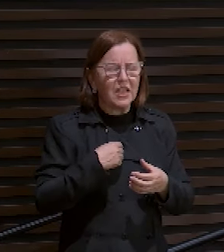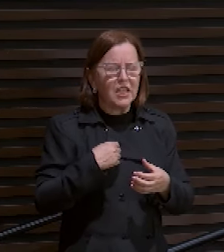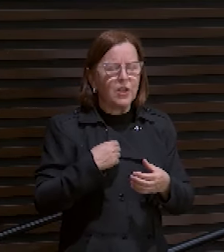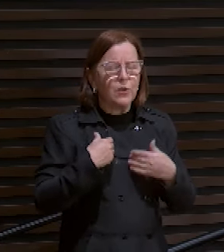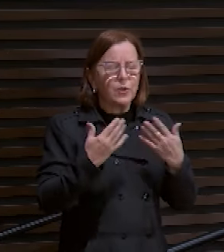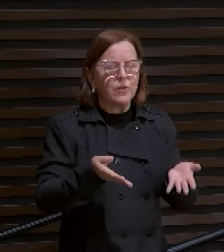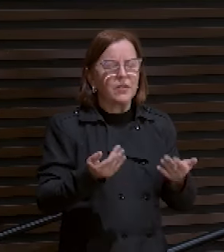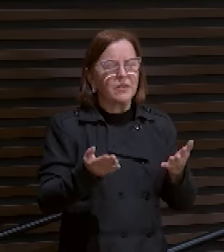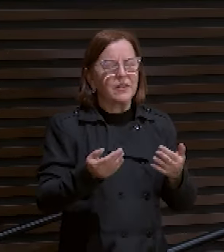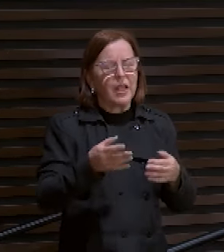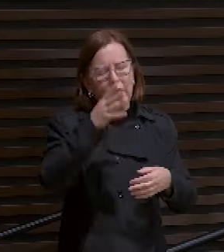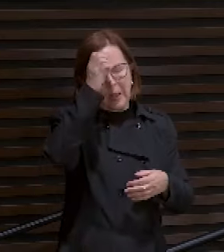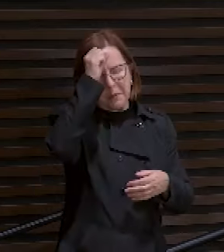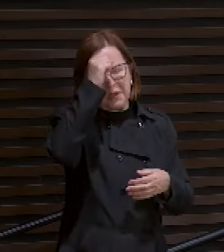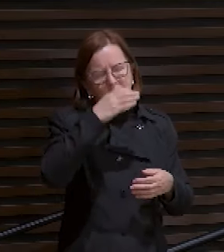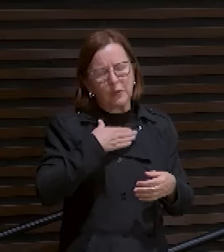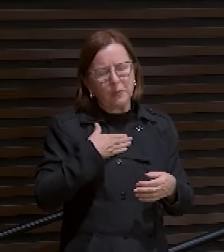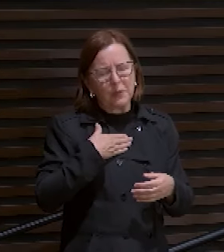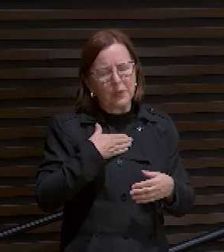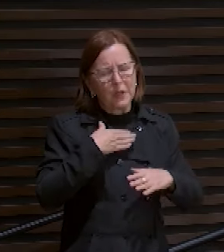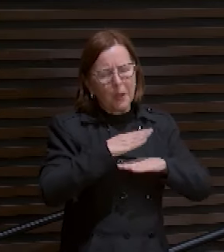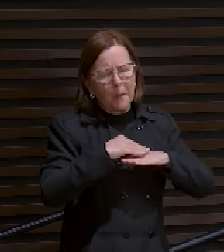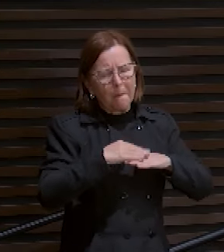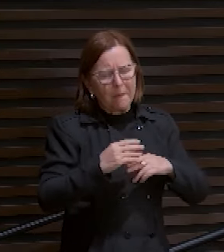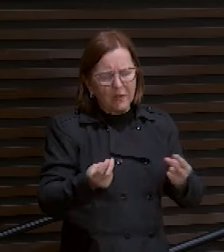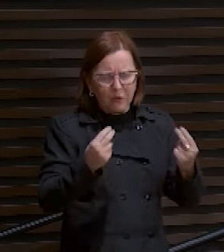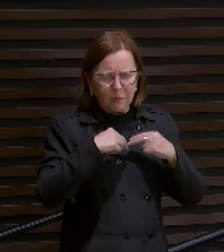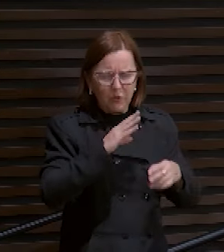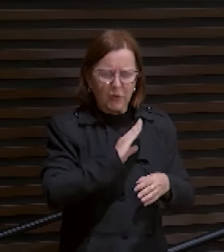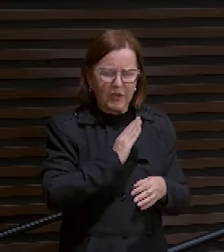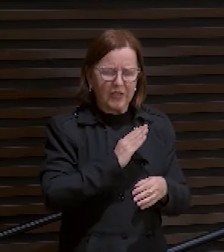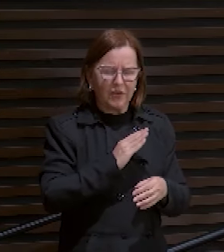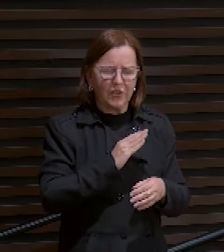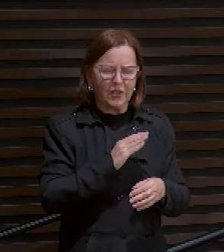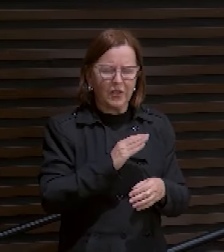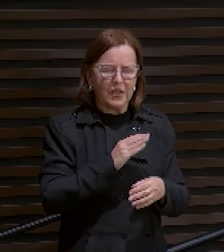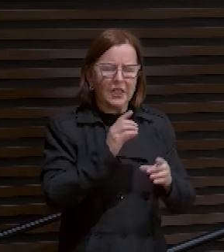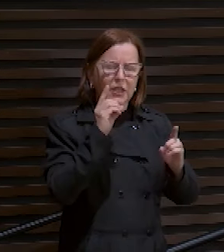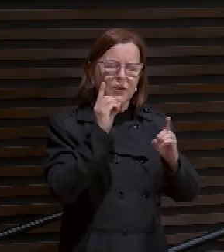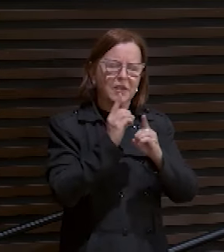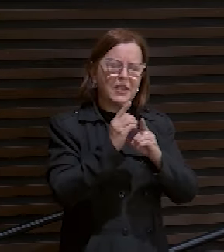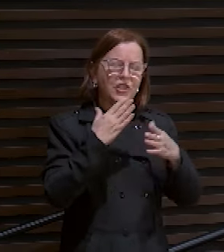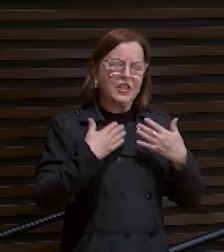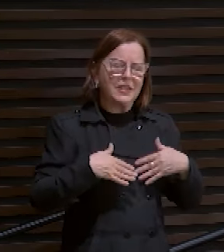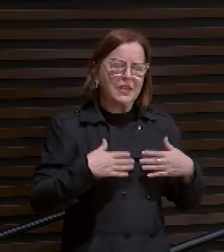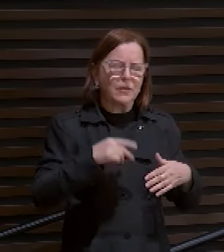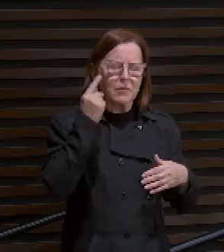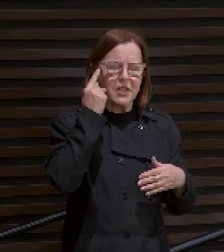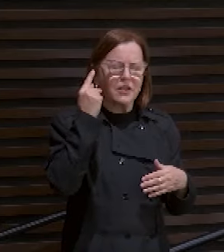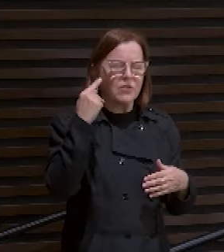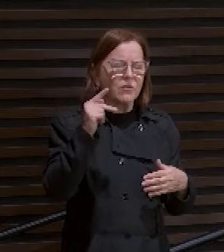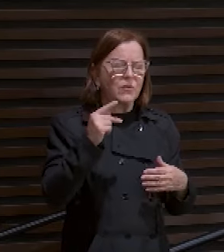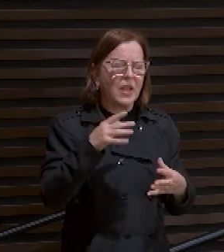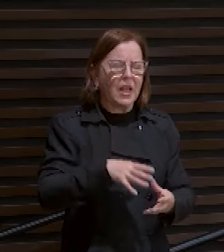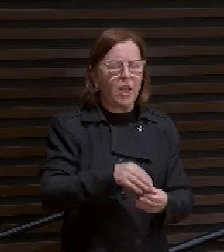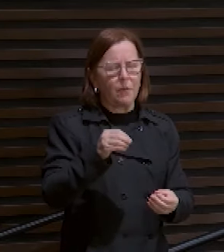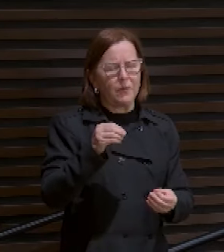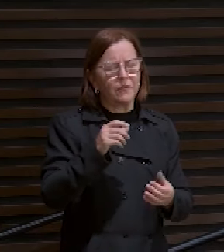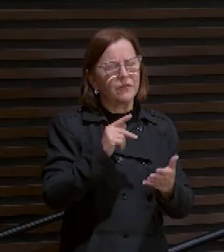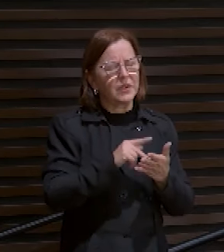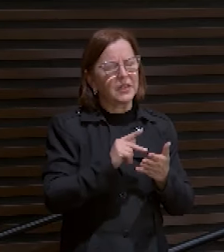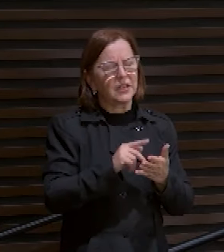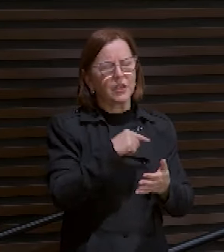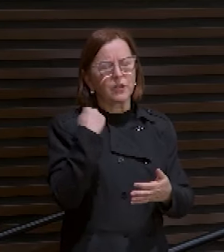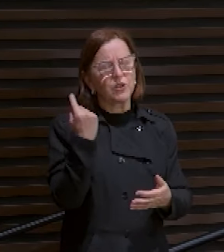Aprendei de mim que sou manso e humilde de coração. E encontrarei descansos para as vossas almas. É verdade, pai. As nossas almas